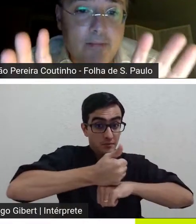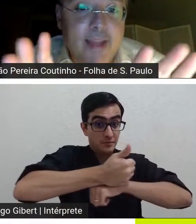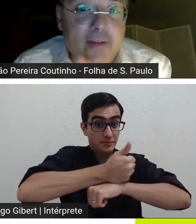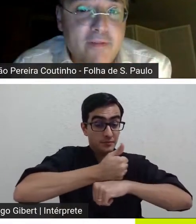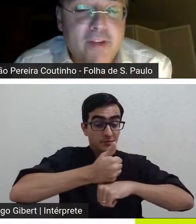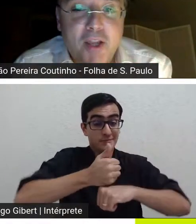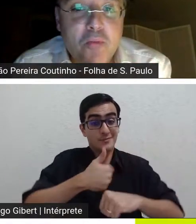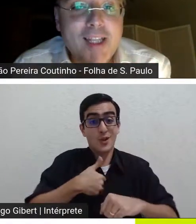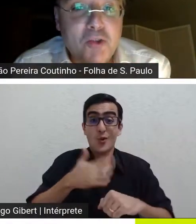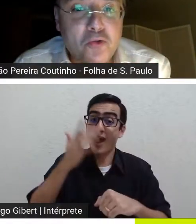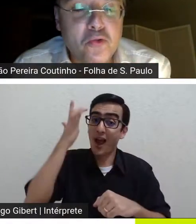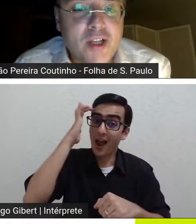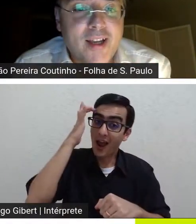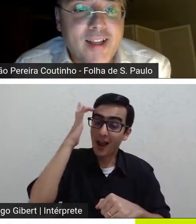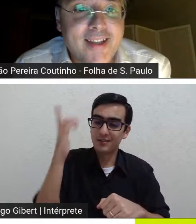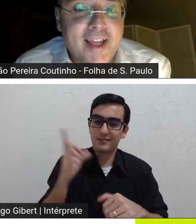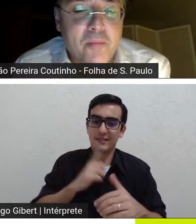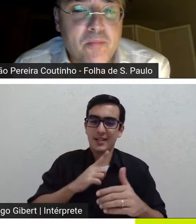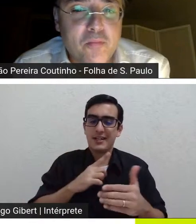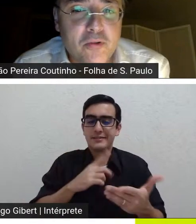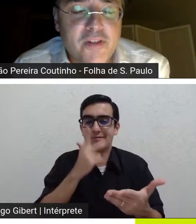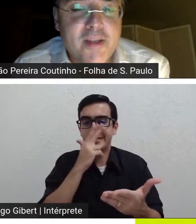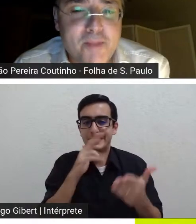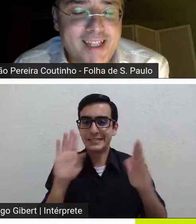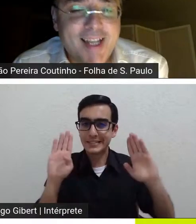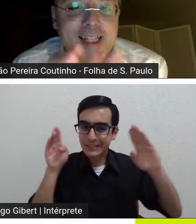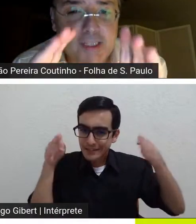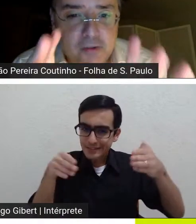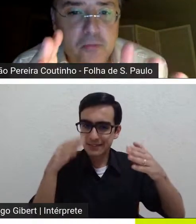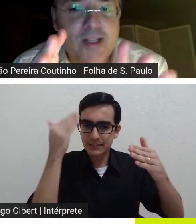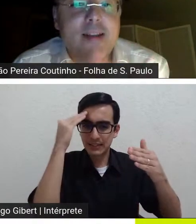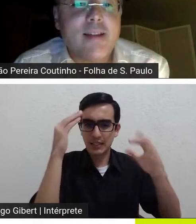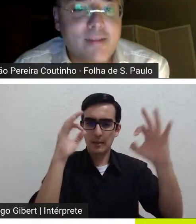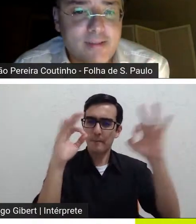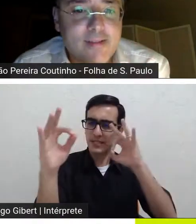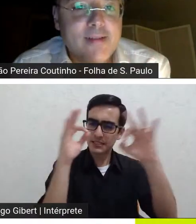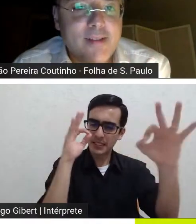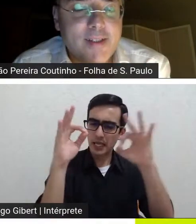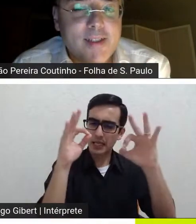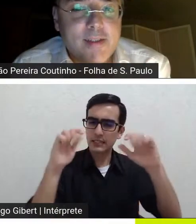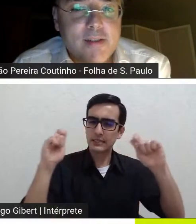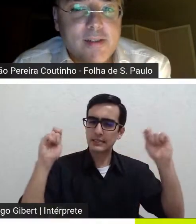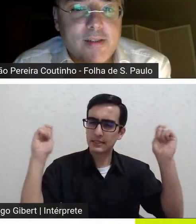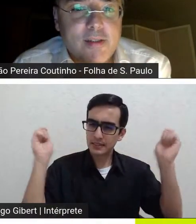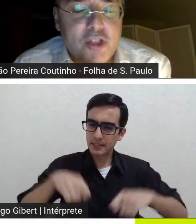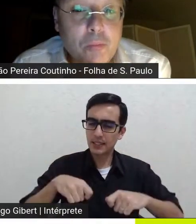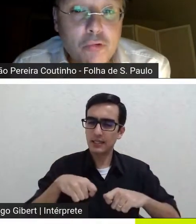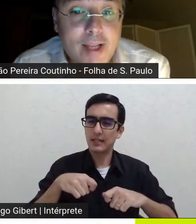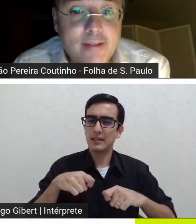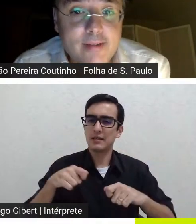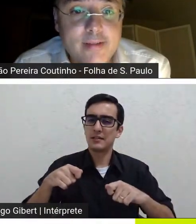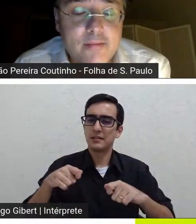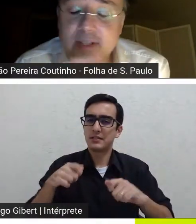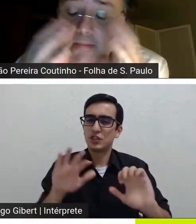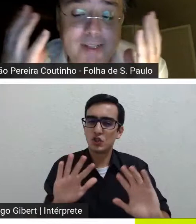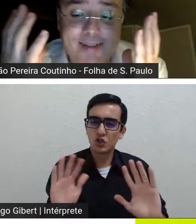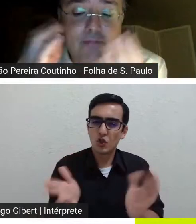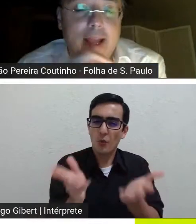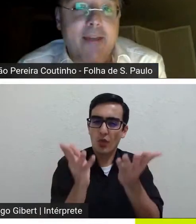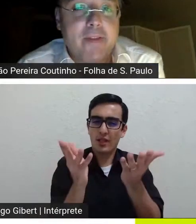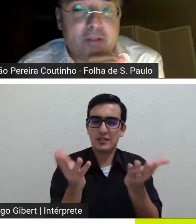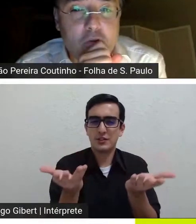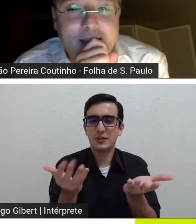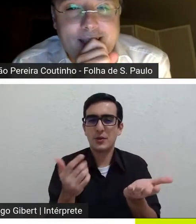que deve haver aí uma leitura até do ponto de vista psicanalítico bastante estimulante mas